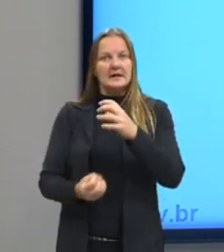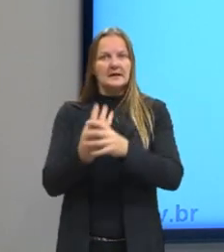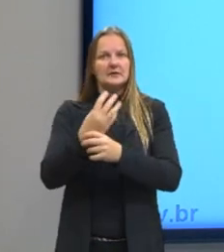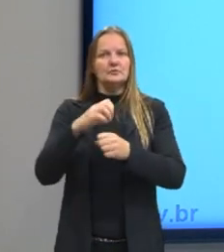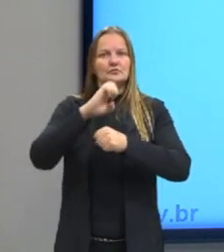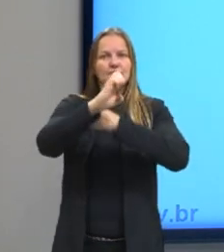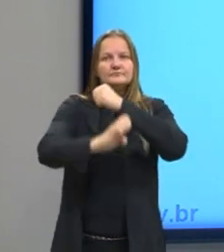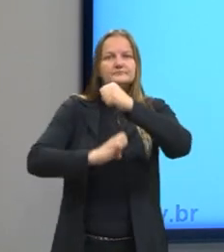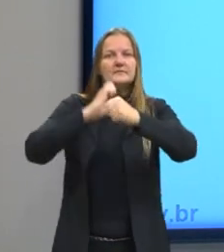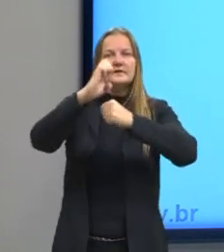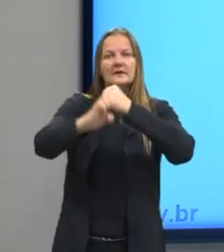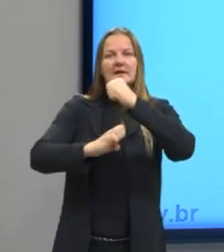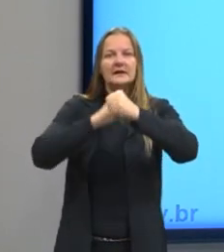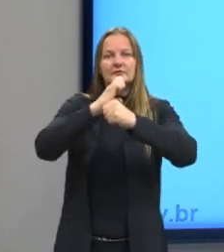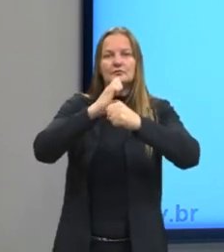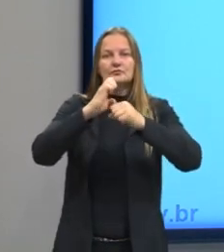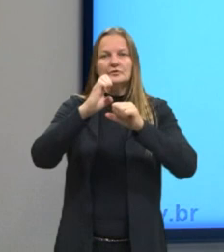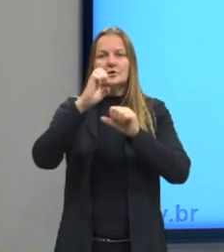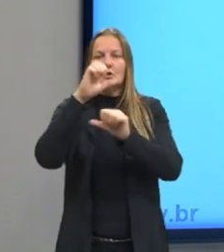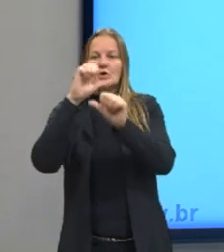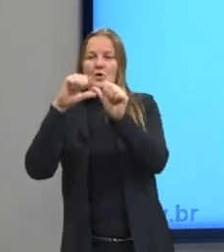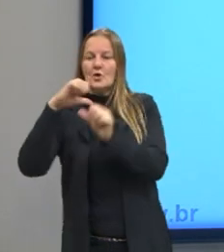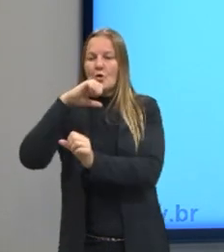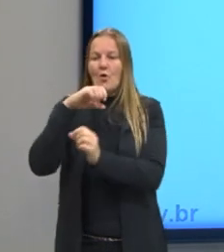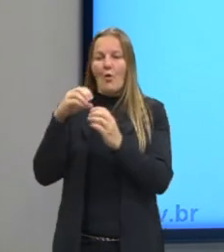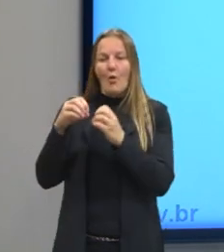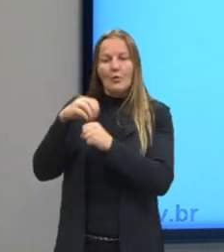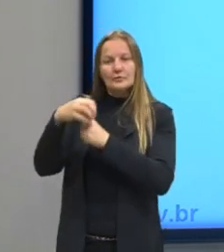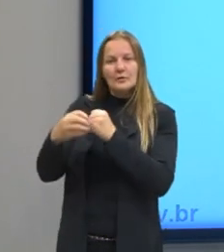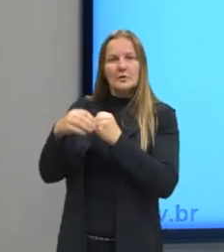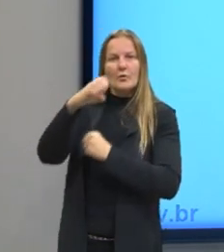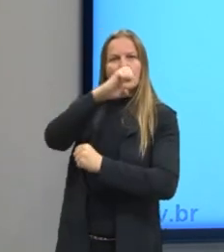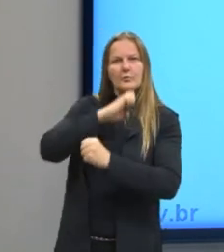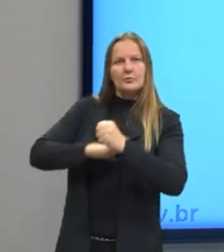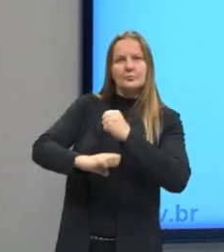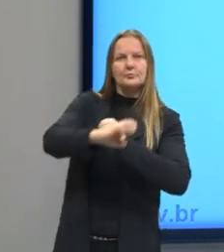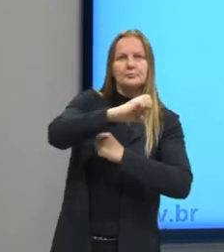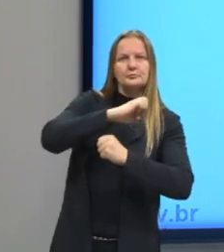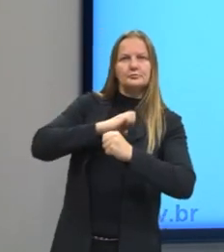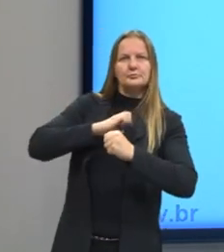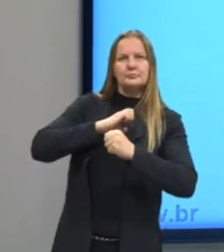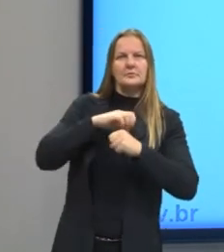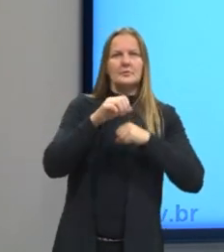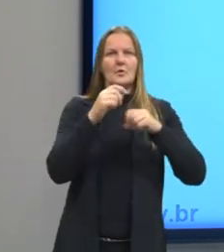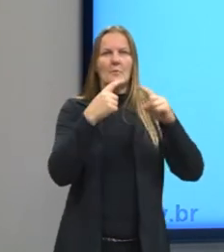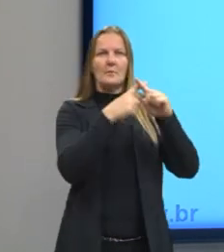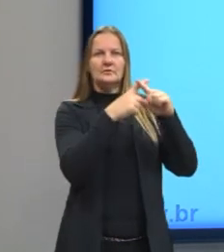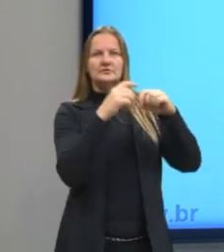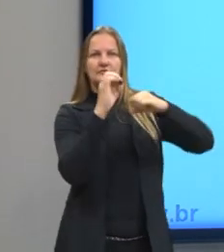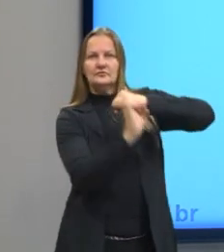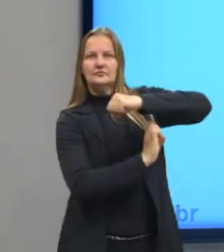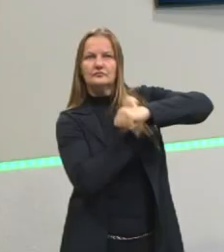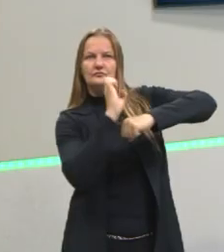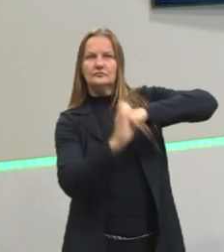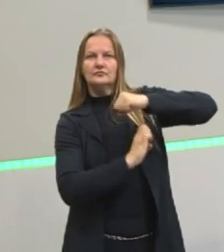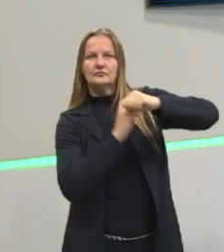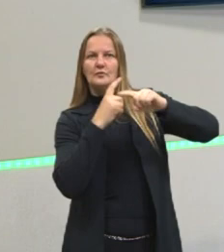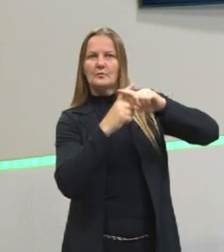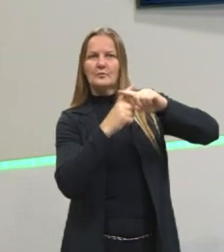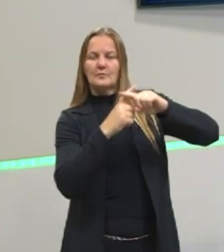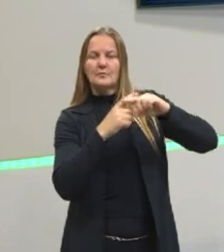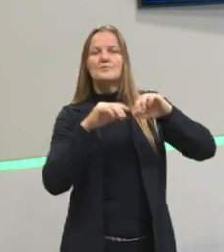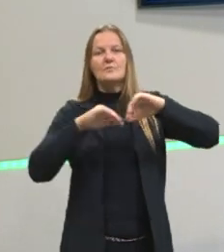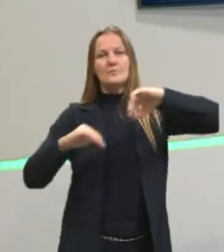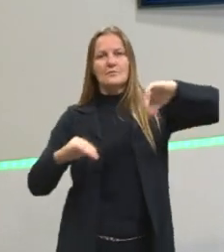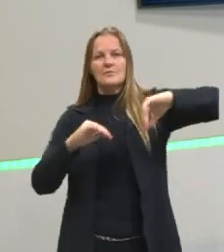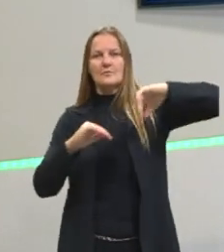elétrons de uma molécula, ele desloca os elétrons da outra, criando assim esse polo negativo de um lado e o polo positivo do outro, tá?